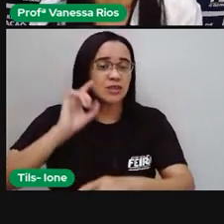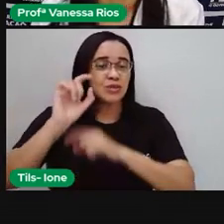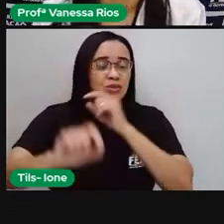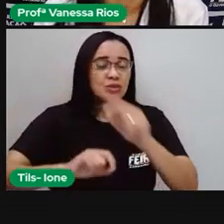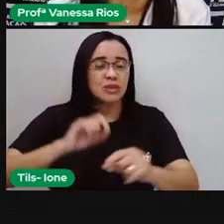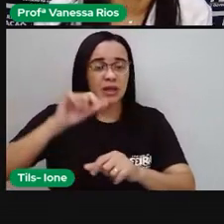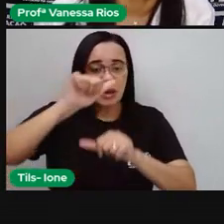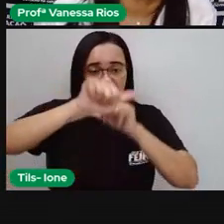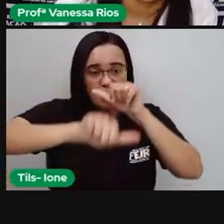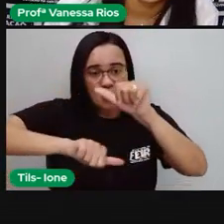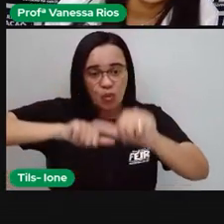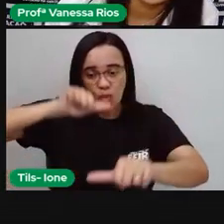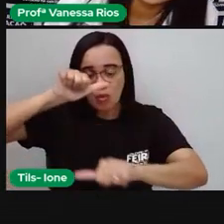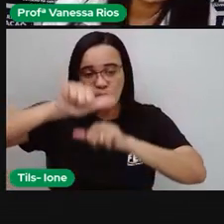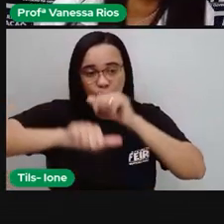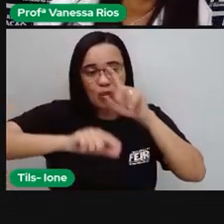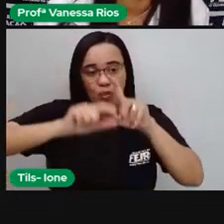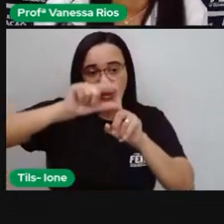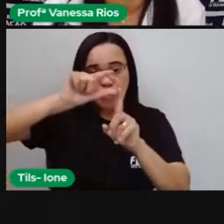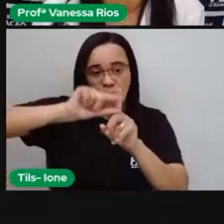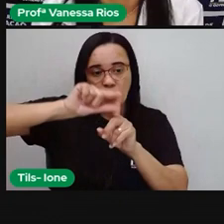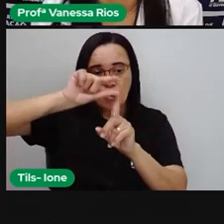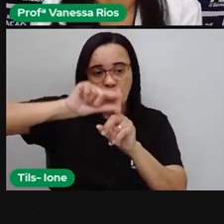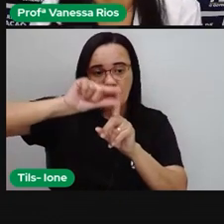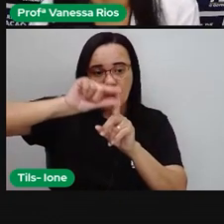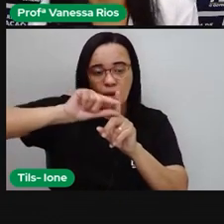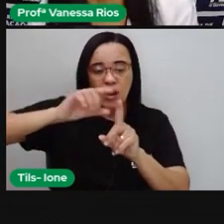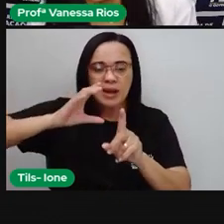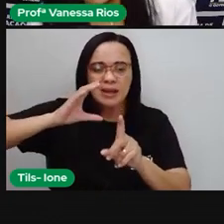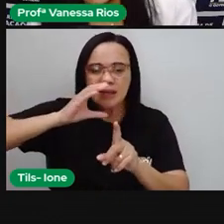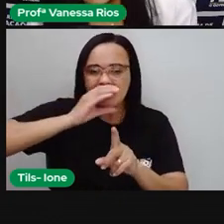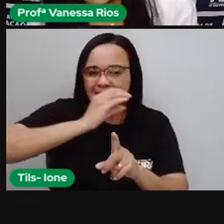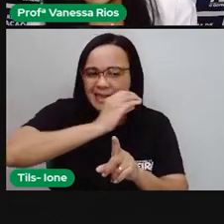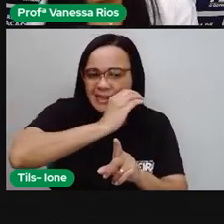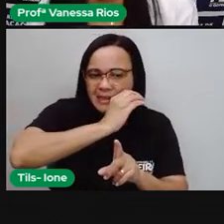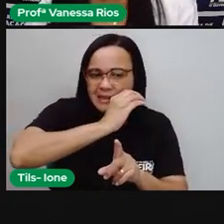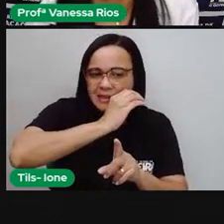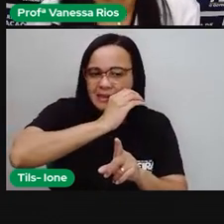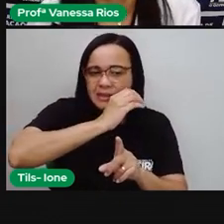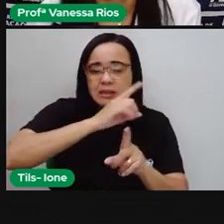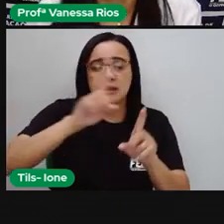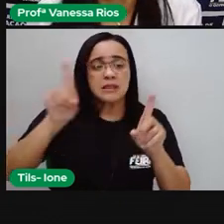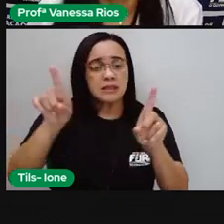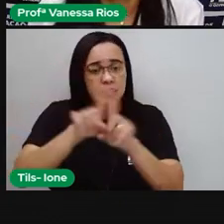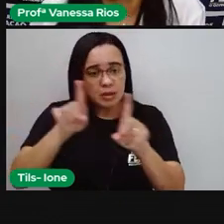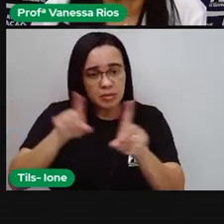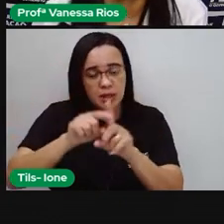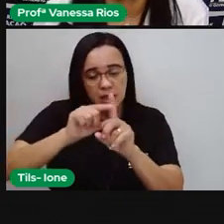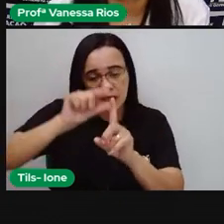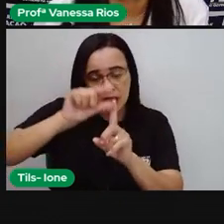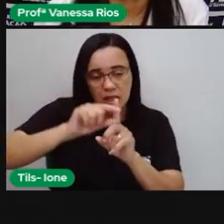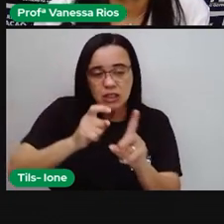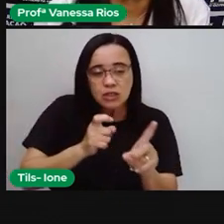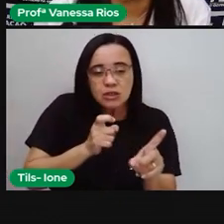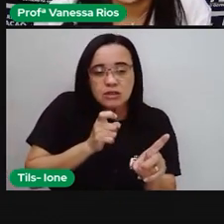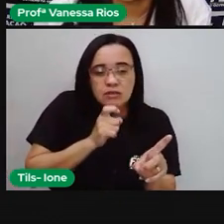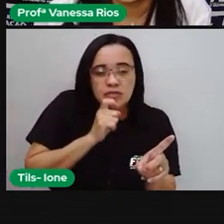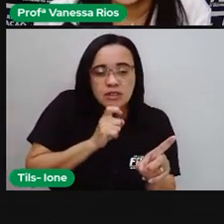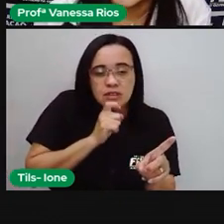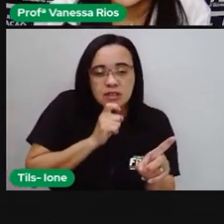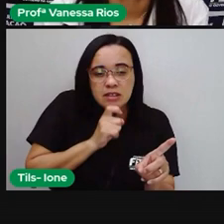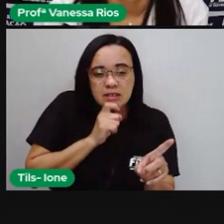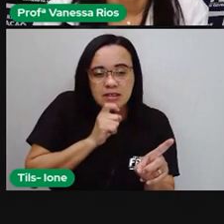existam aí épocas mais frias e épocas mais quentes. E é sobre justamente a variação de